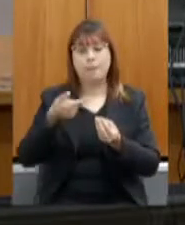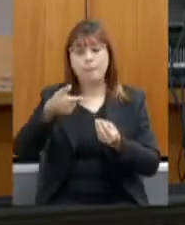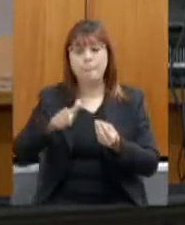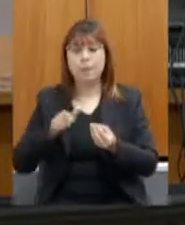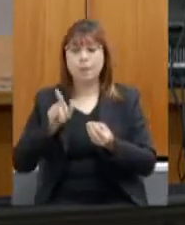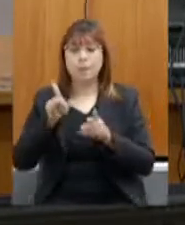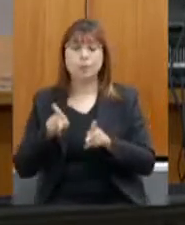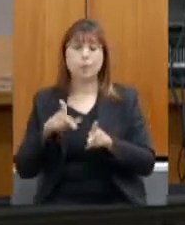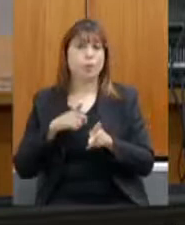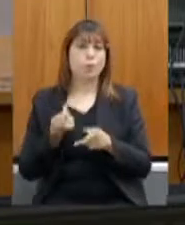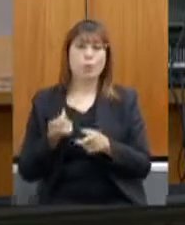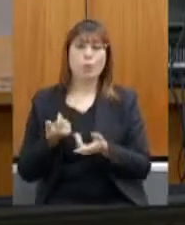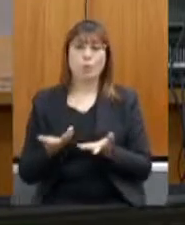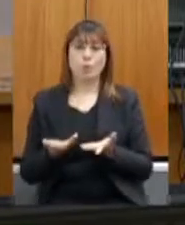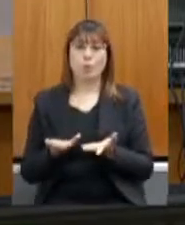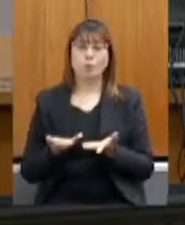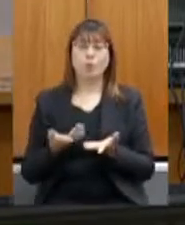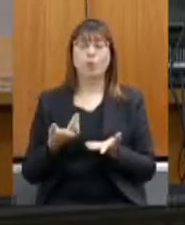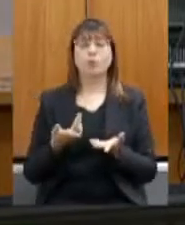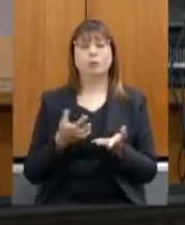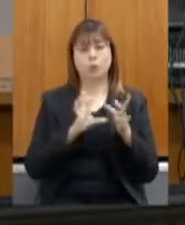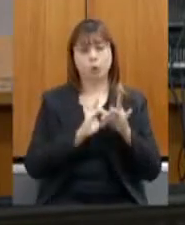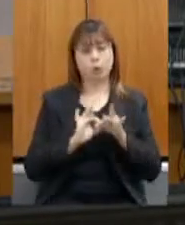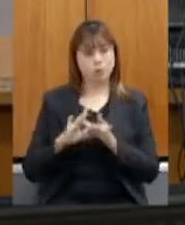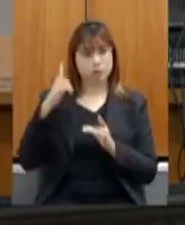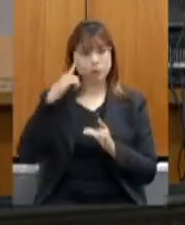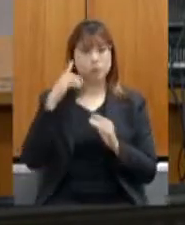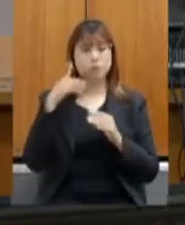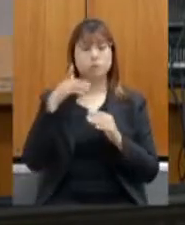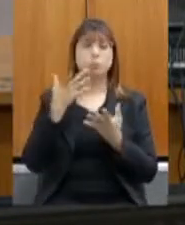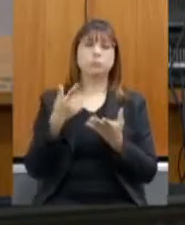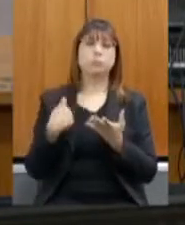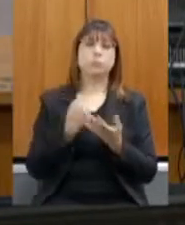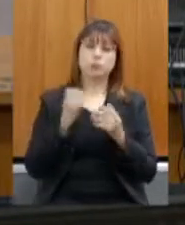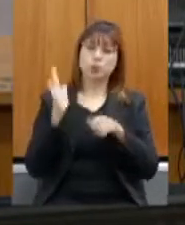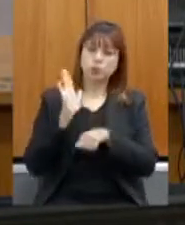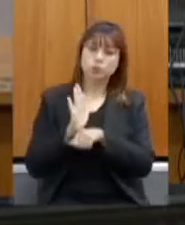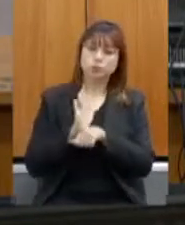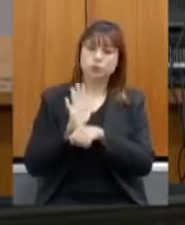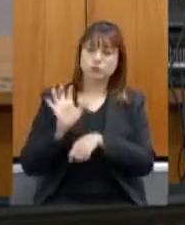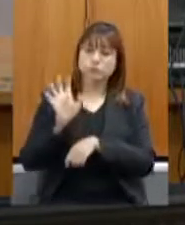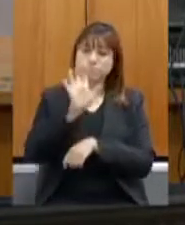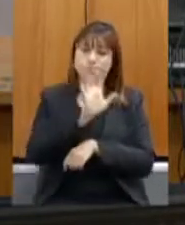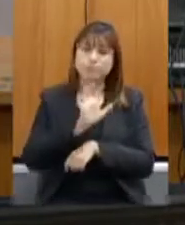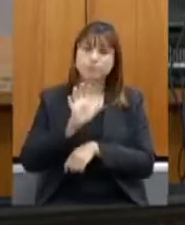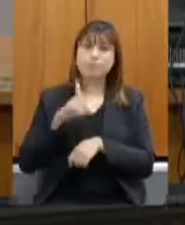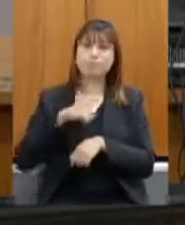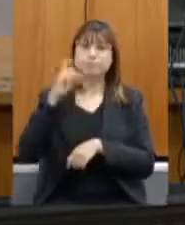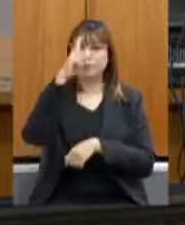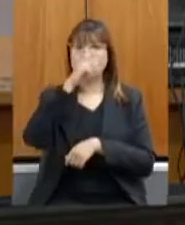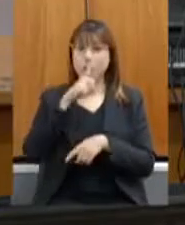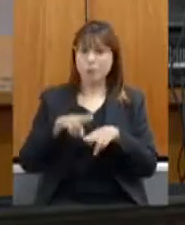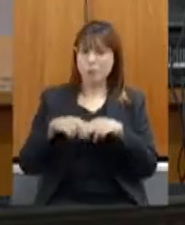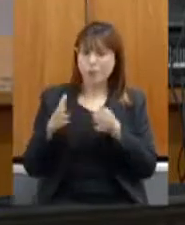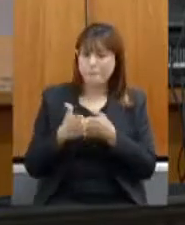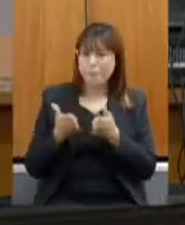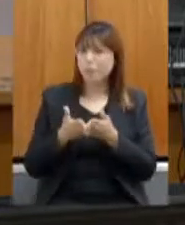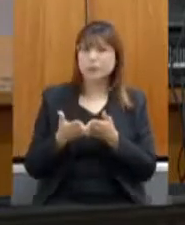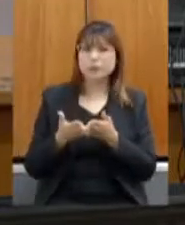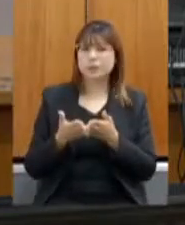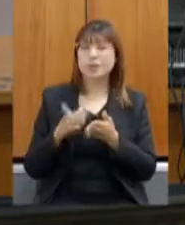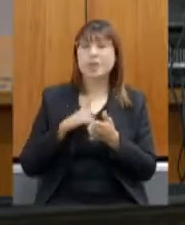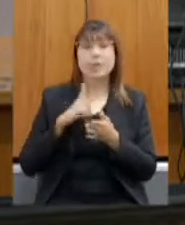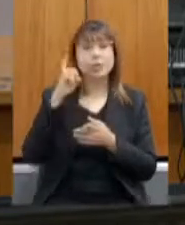E, nesse contexto, nós devemos ajudar mais essas regiões que têm mais dificuldade, não por pobreza, mas dificuldade em